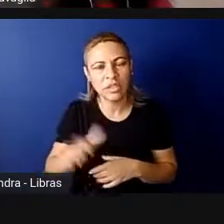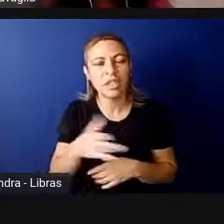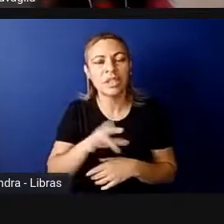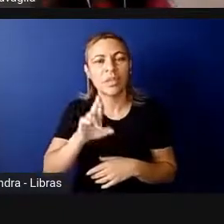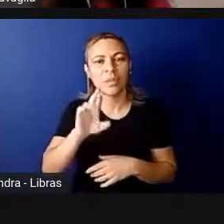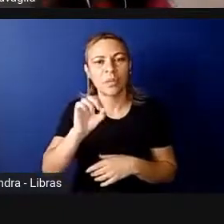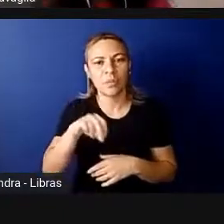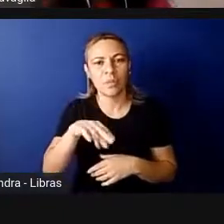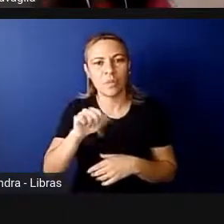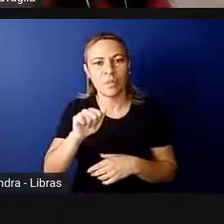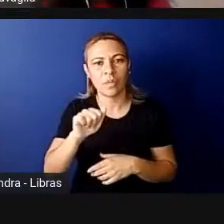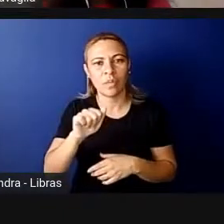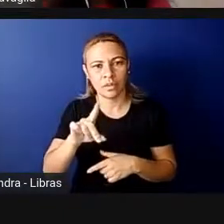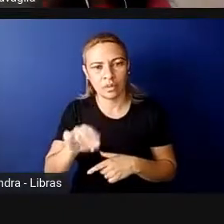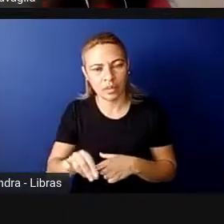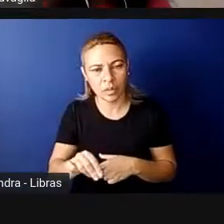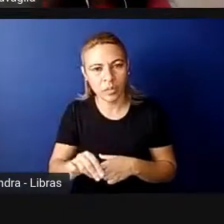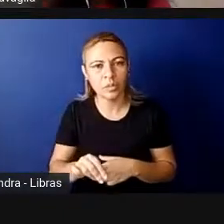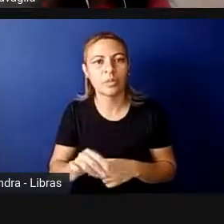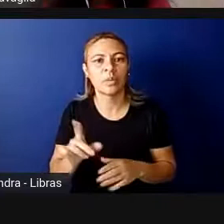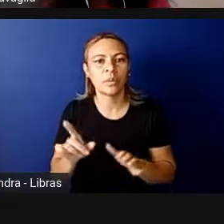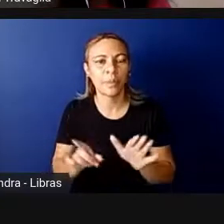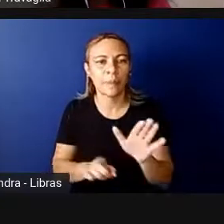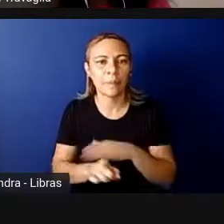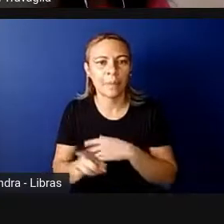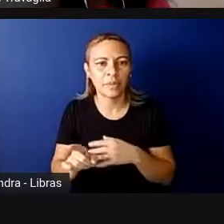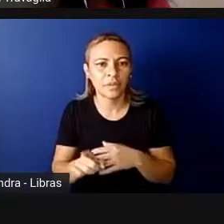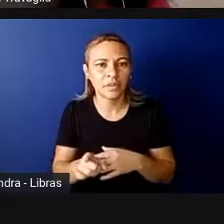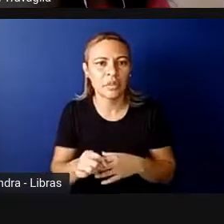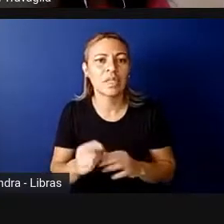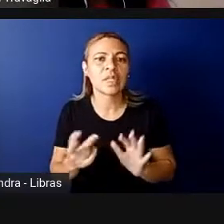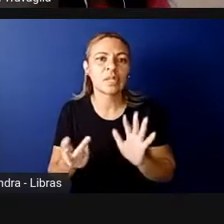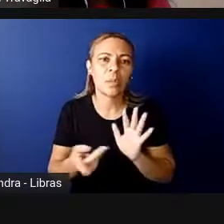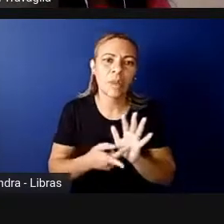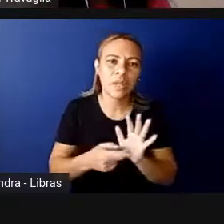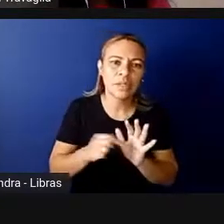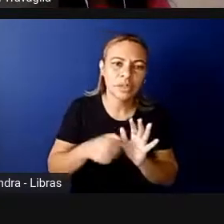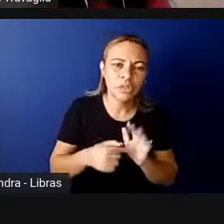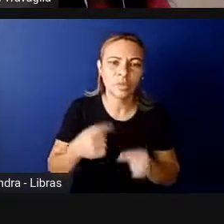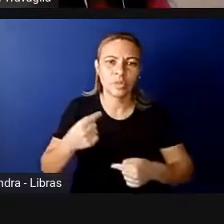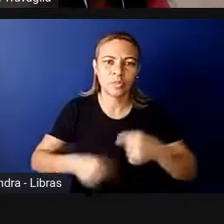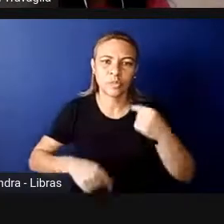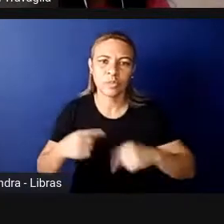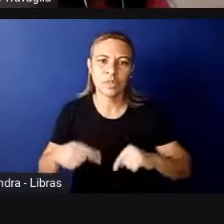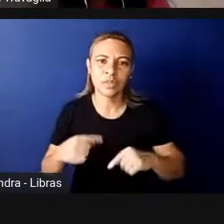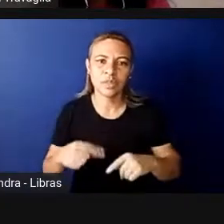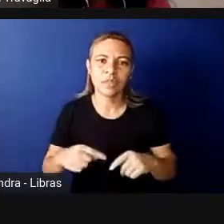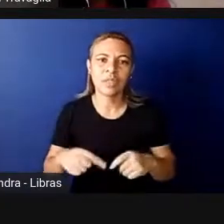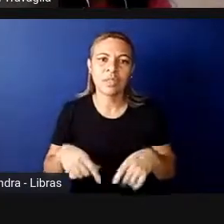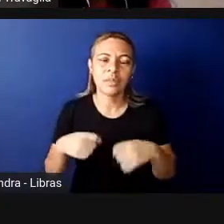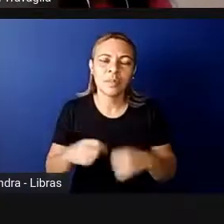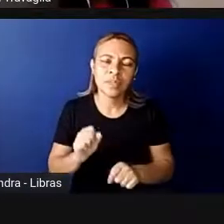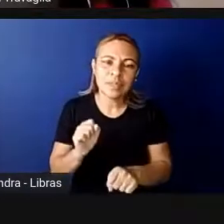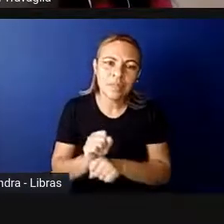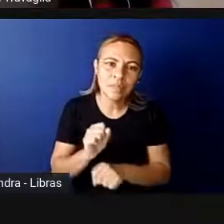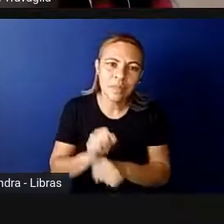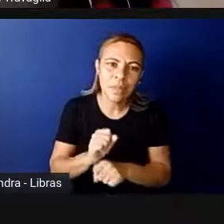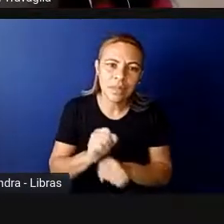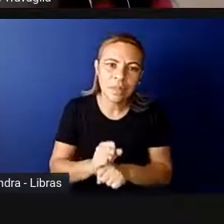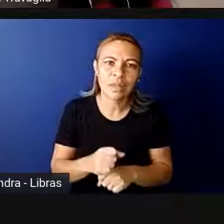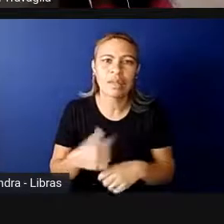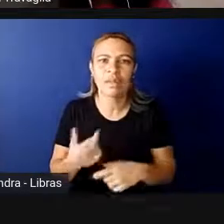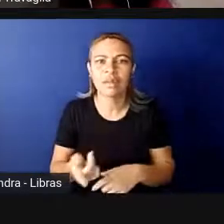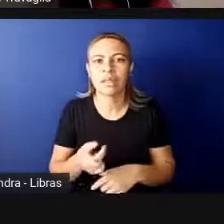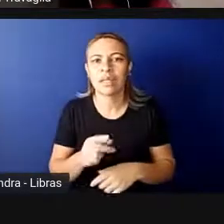no sentido de o que os partidos, se os partidos políticos deveriam esperar, se essa medida em